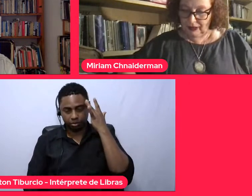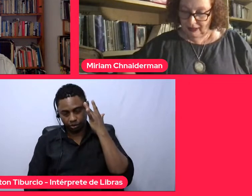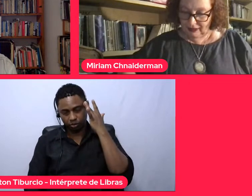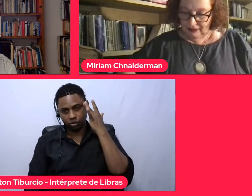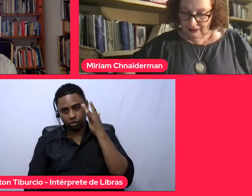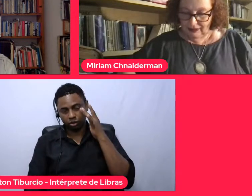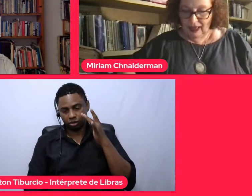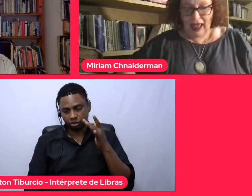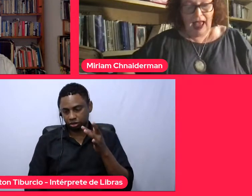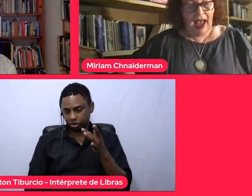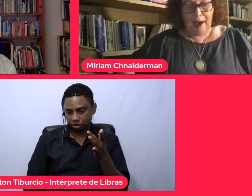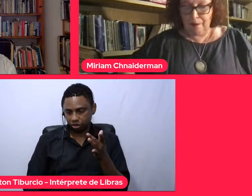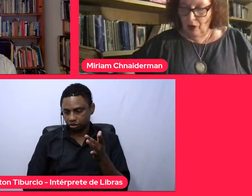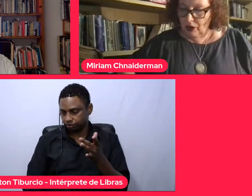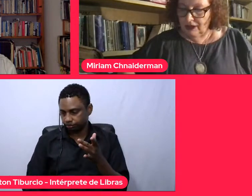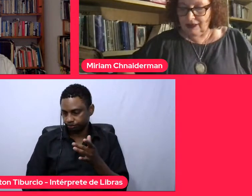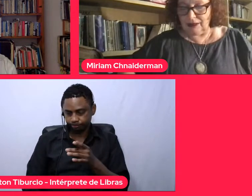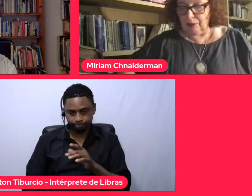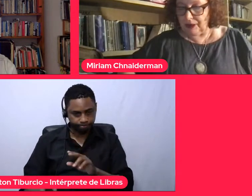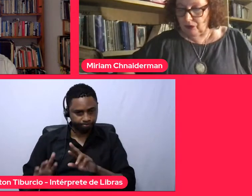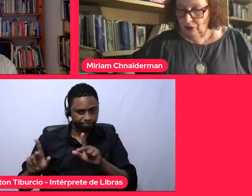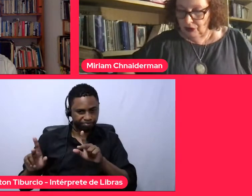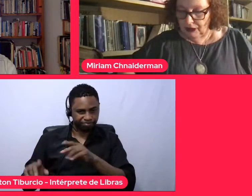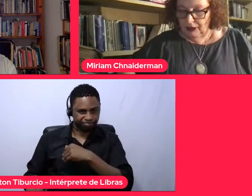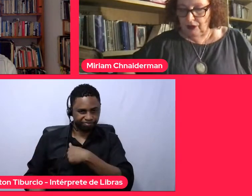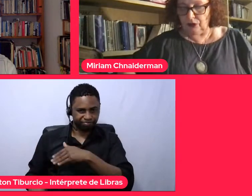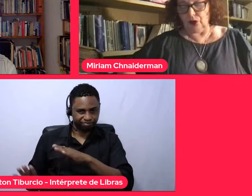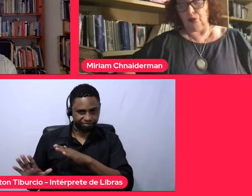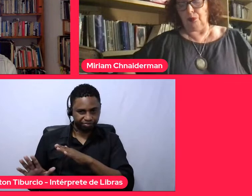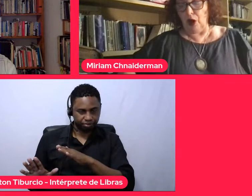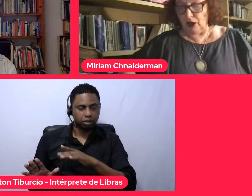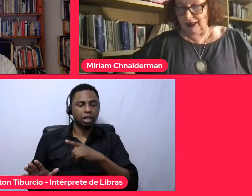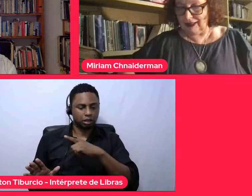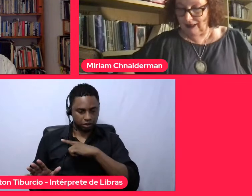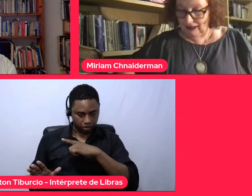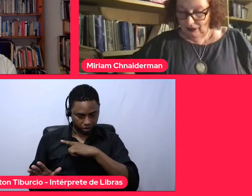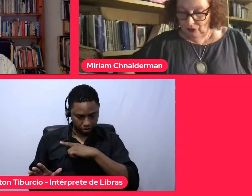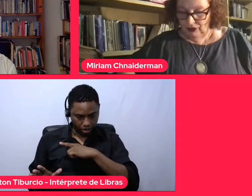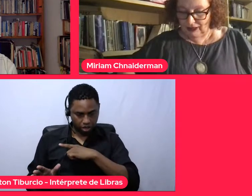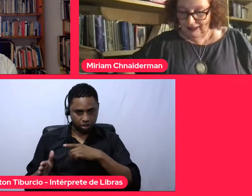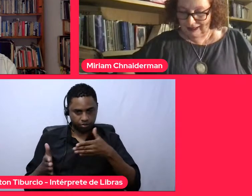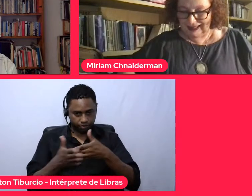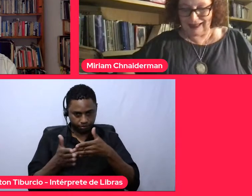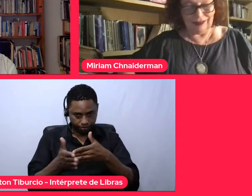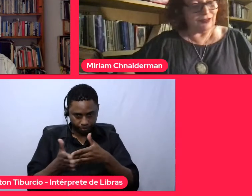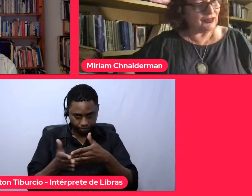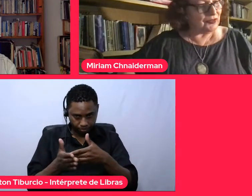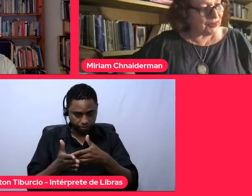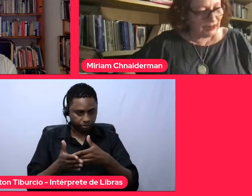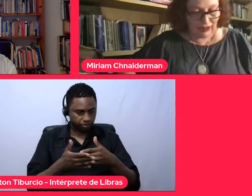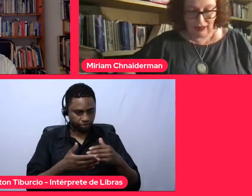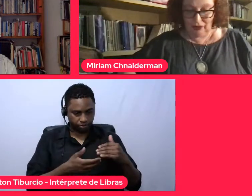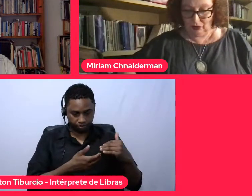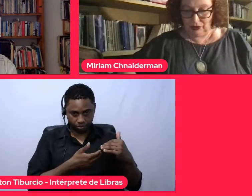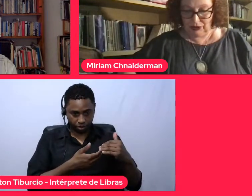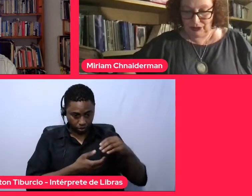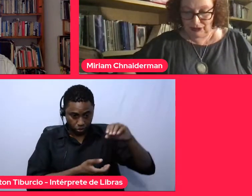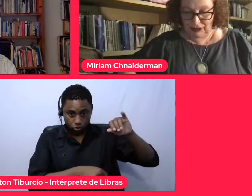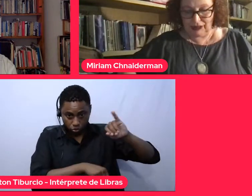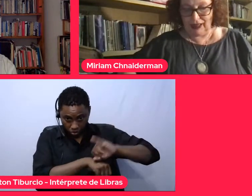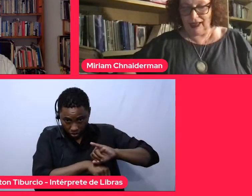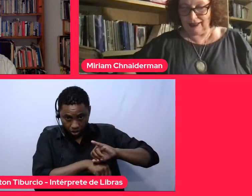indiferentes. Há bordas em pleno centro, bordas interiores da cidade vivida,